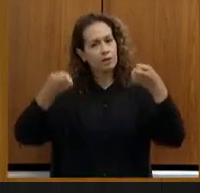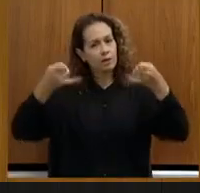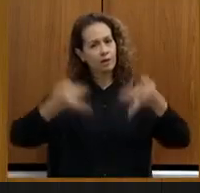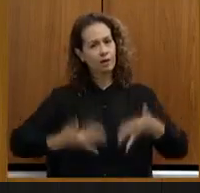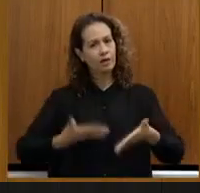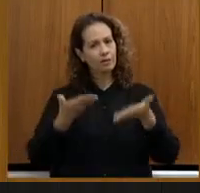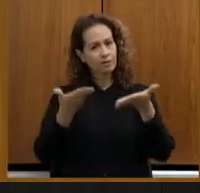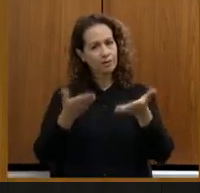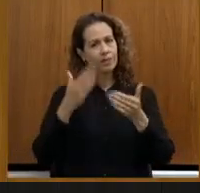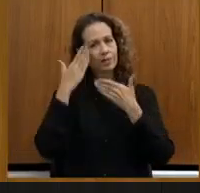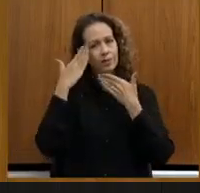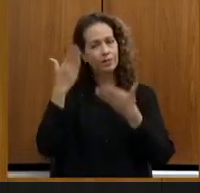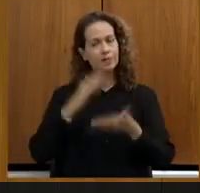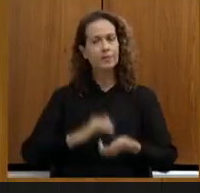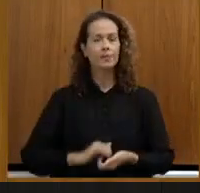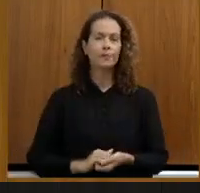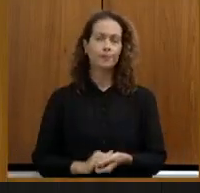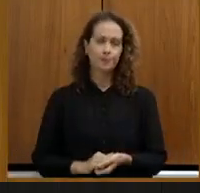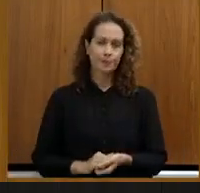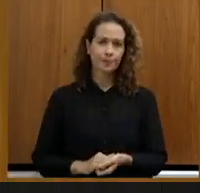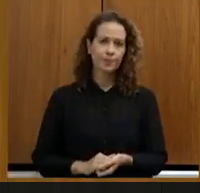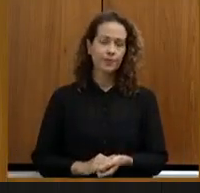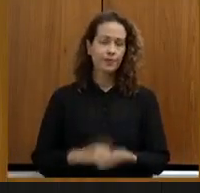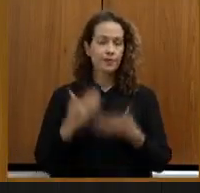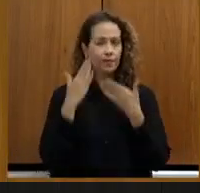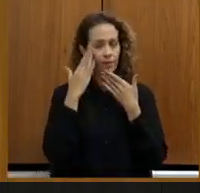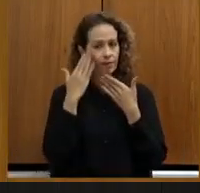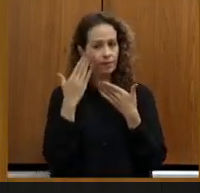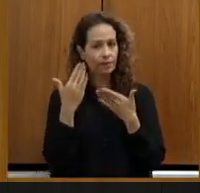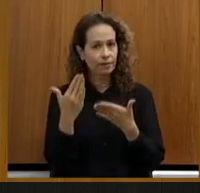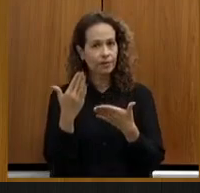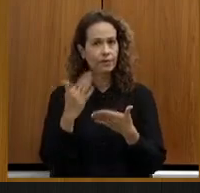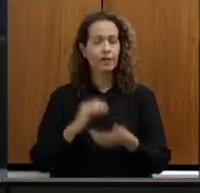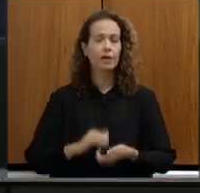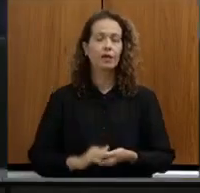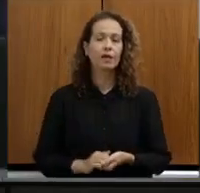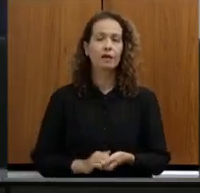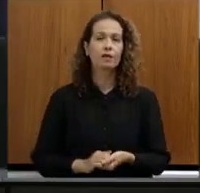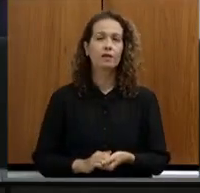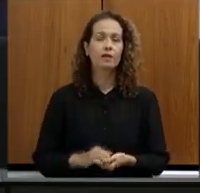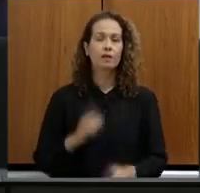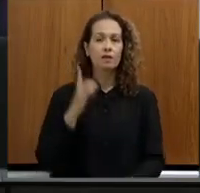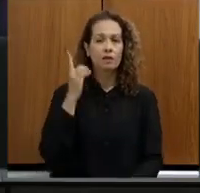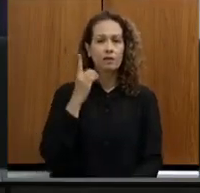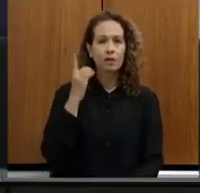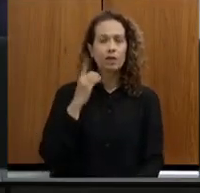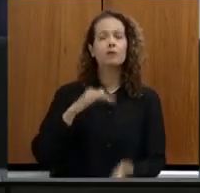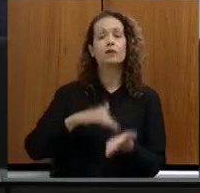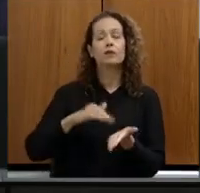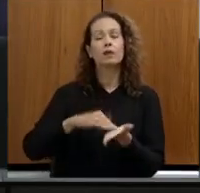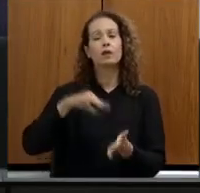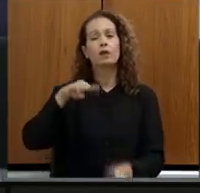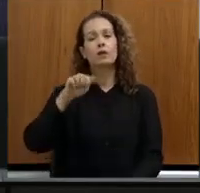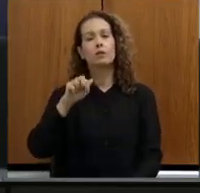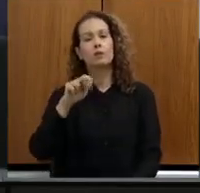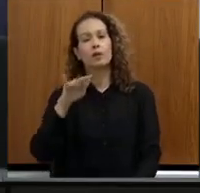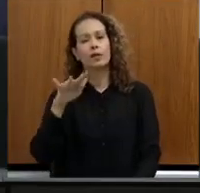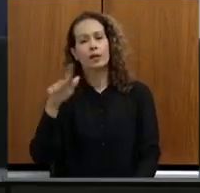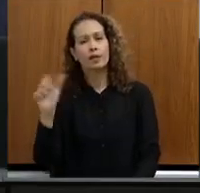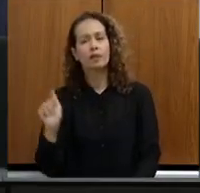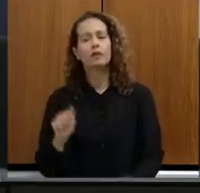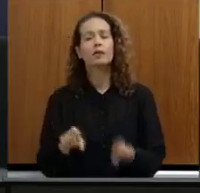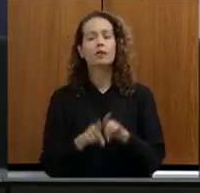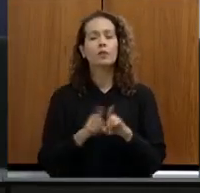Muito obrigada. Muito obrigado, deputado, secretária Marília, e a deputada Serisa